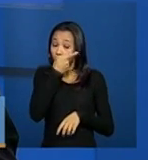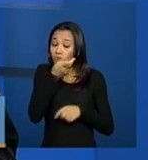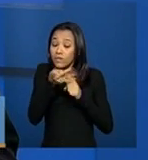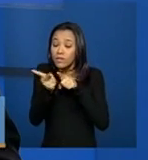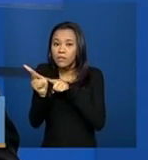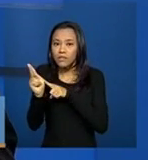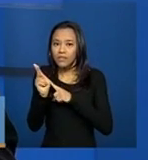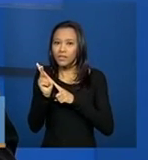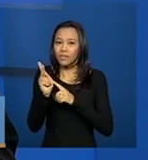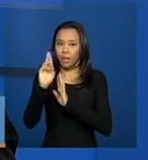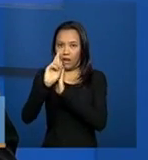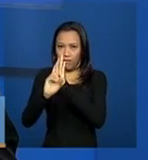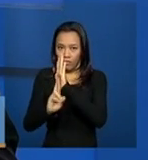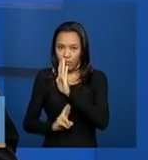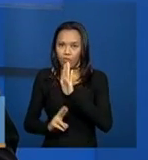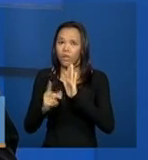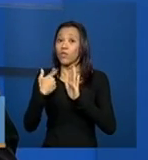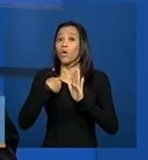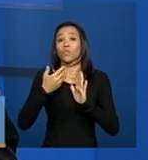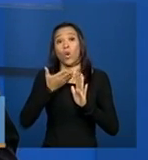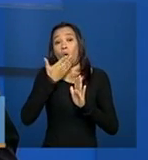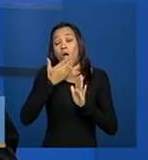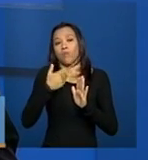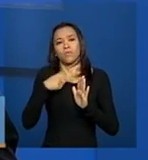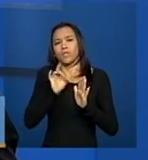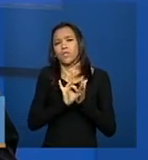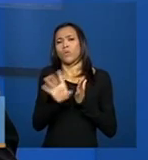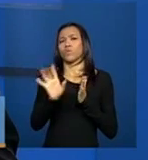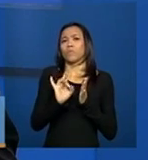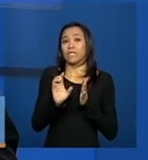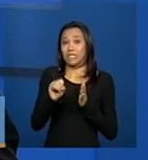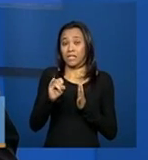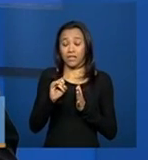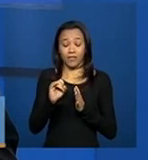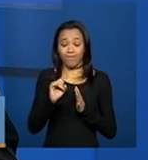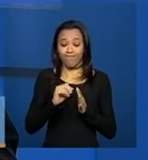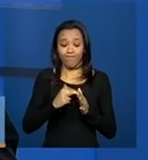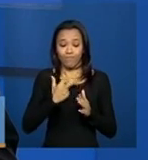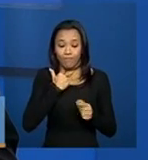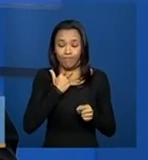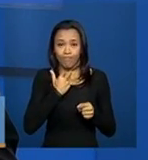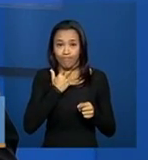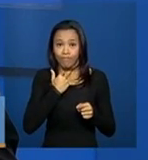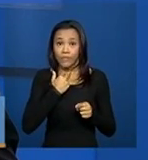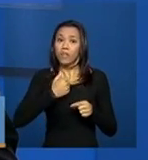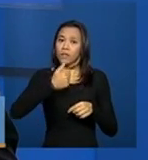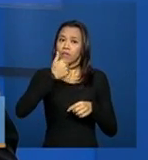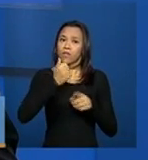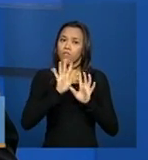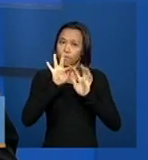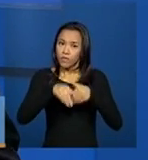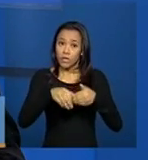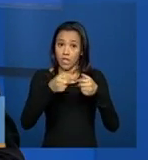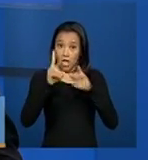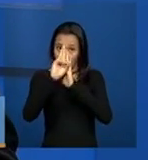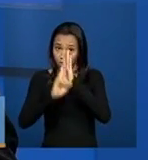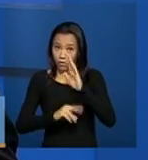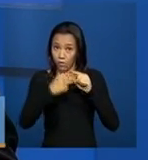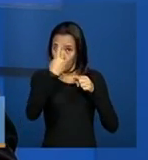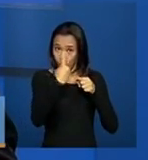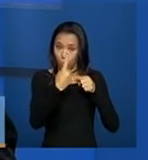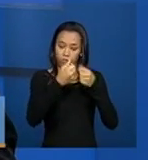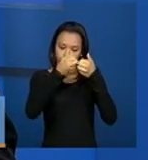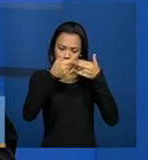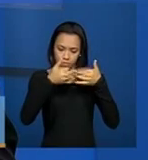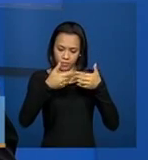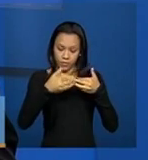nós optamos por não fazer essa exclusão. Se está impedindo, por favor, conclua o segundo parecer. Copie o que você colocou em